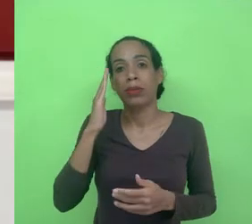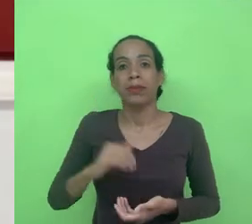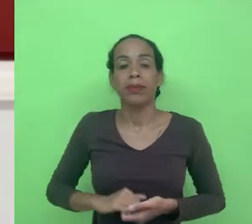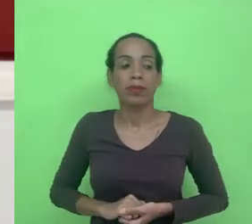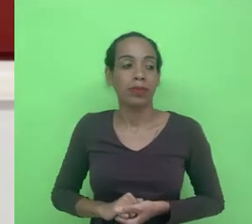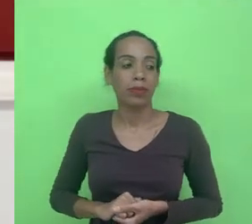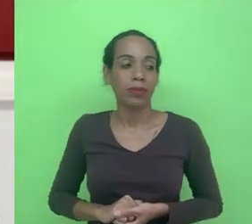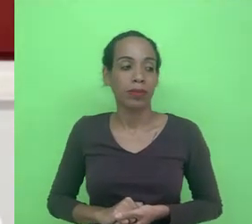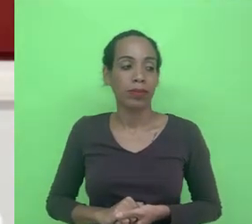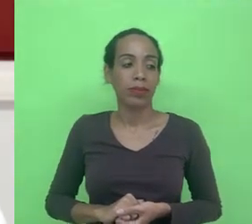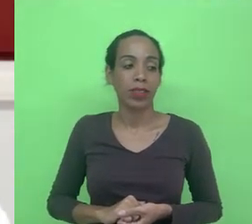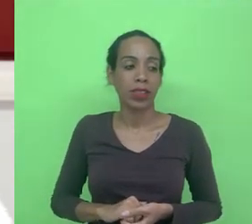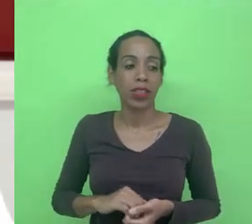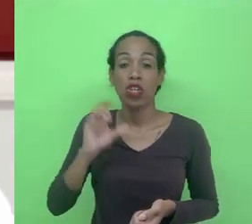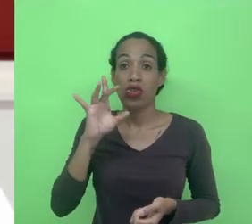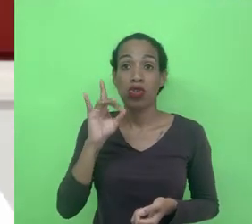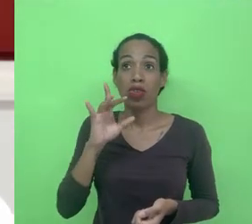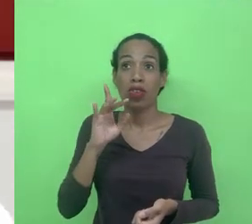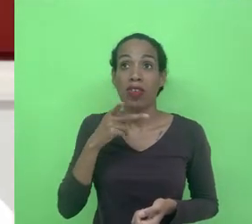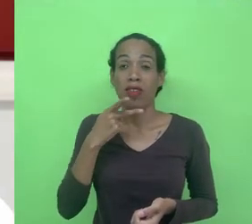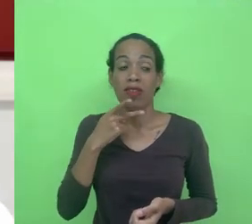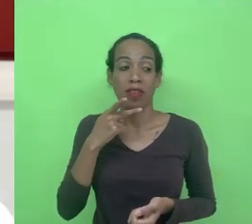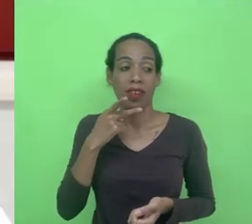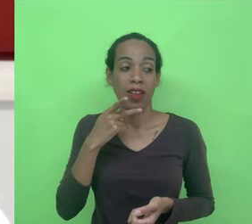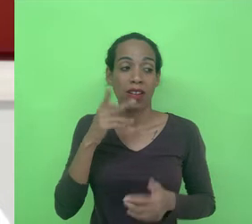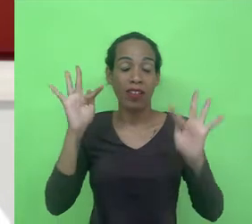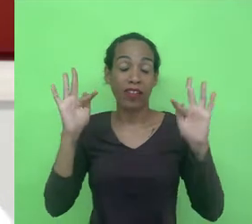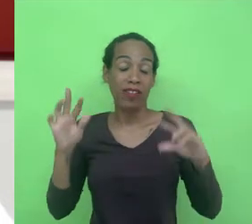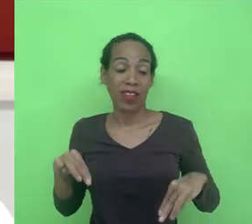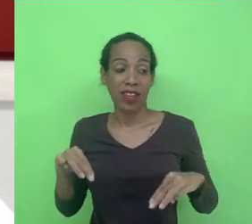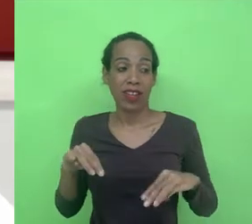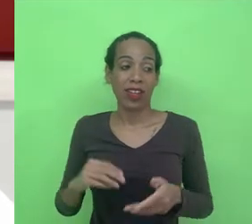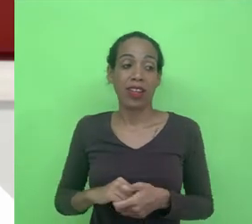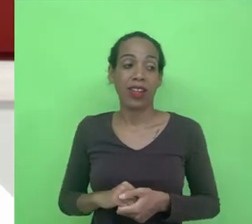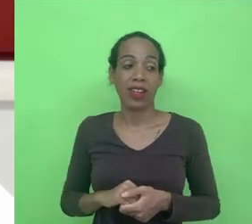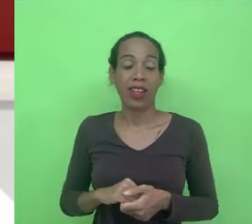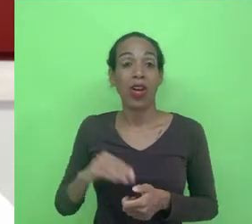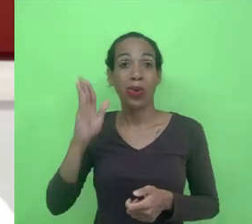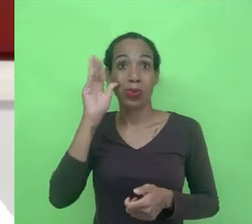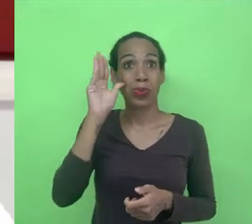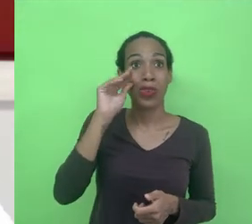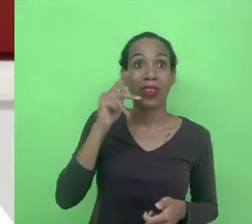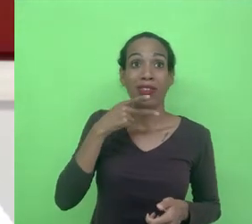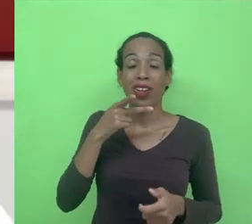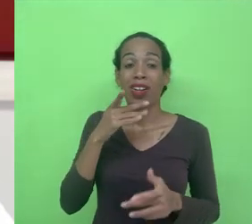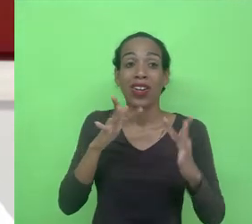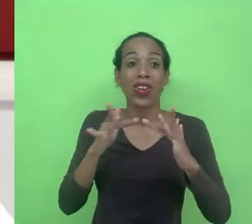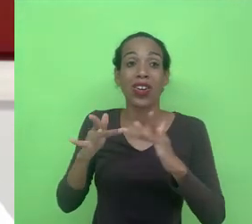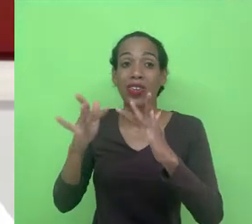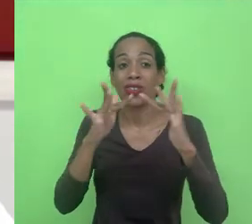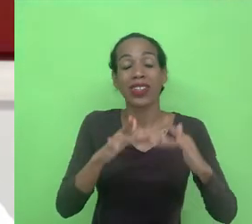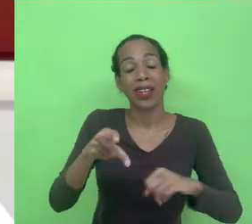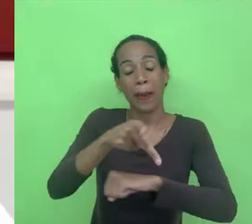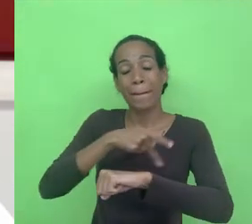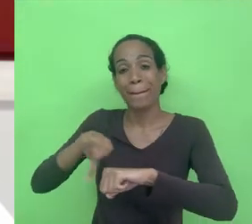só para complementar fazer uma réplica final aqui o curioso é que você falou sobre as relações internacionais a gente